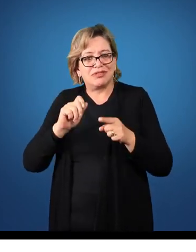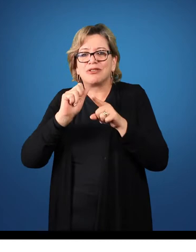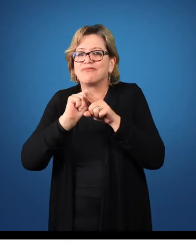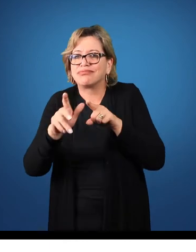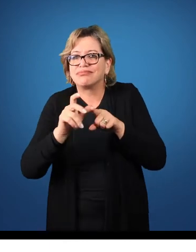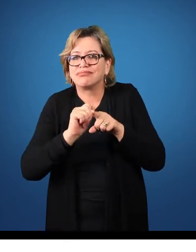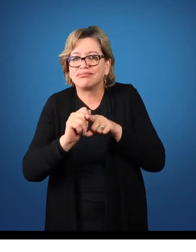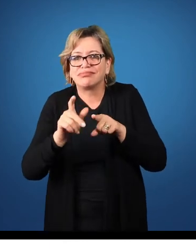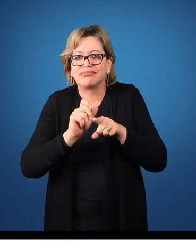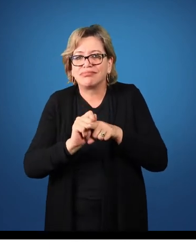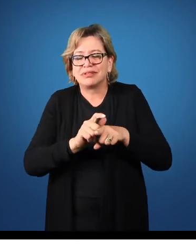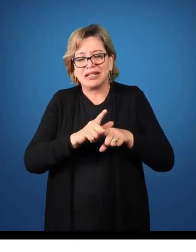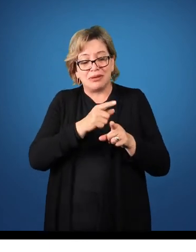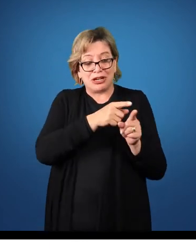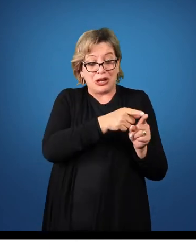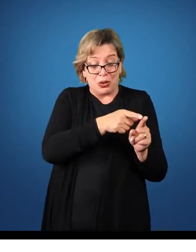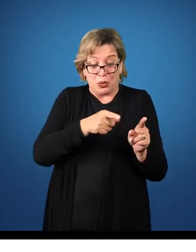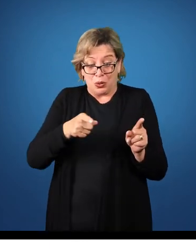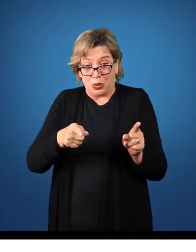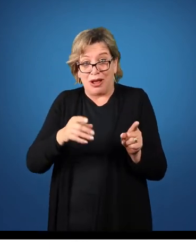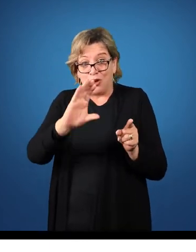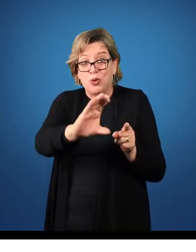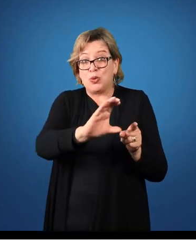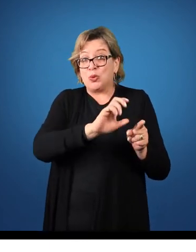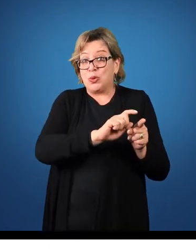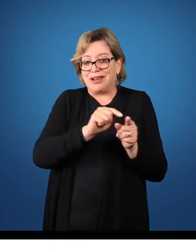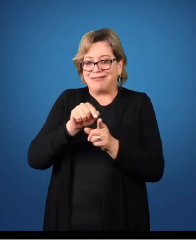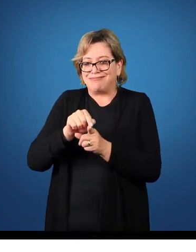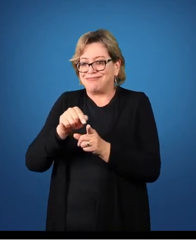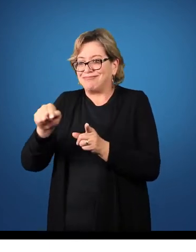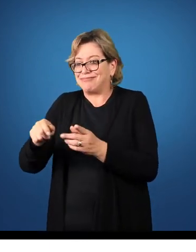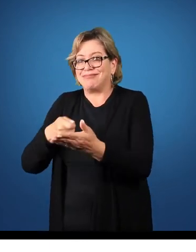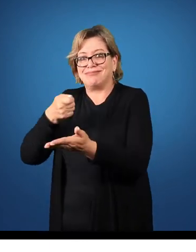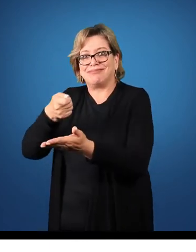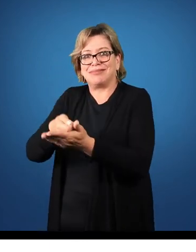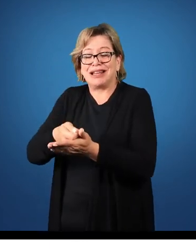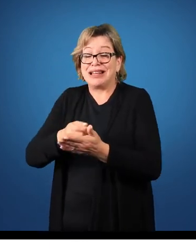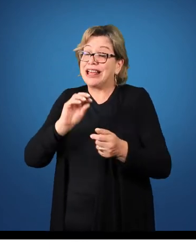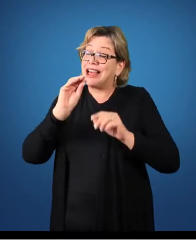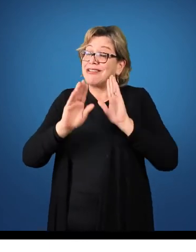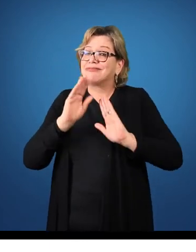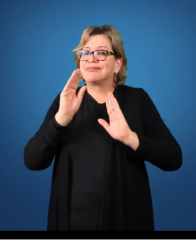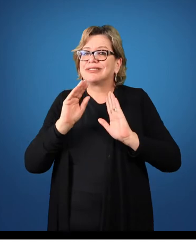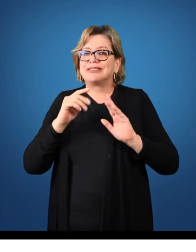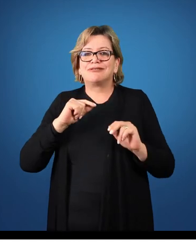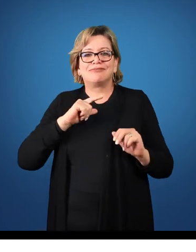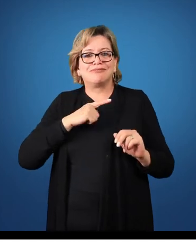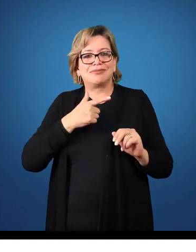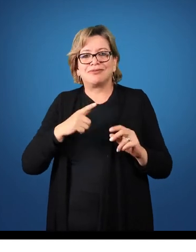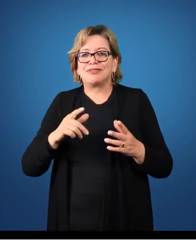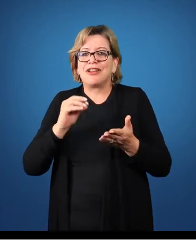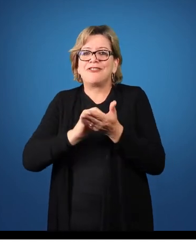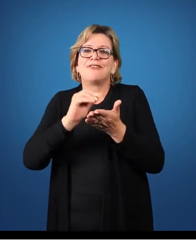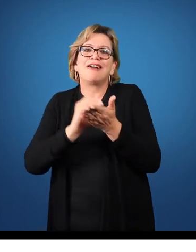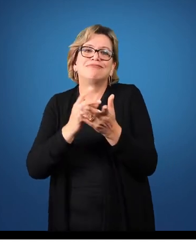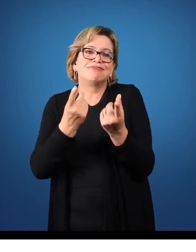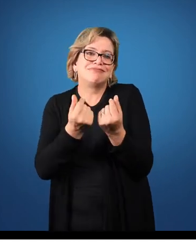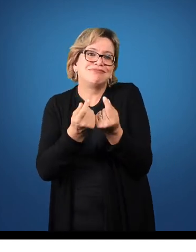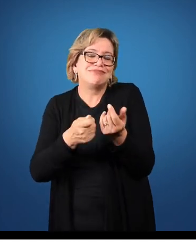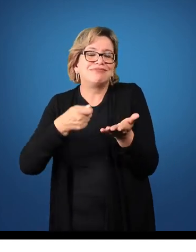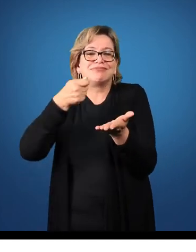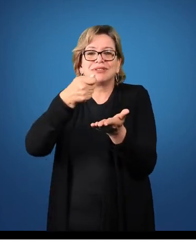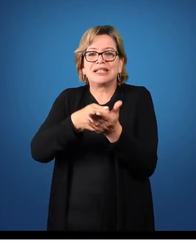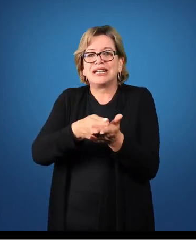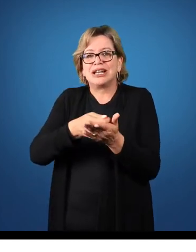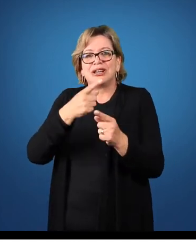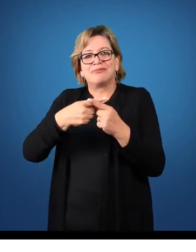que eu deixei de pagar nesse período para pagar no período subsequente. E assim eu não vou ter recurso para pagar porque